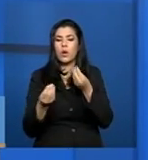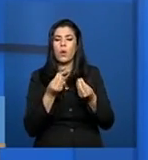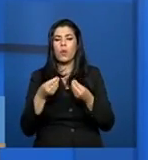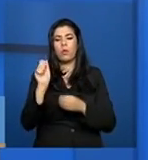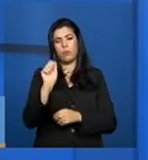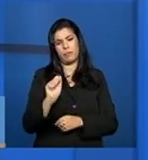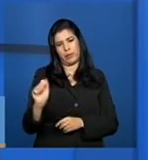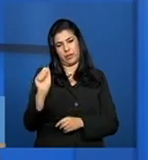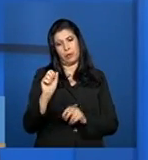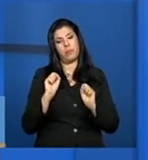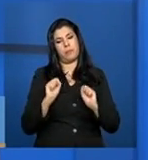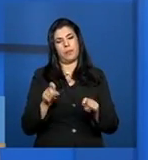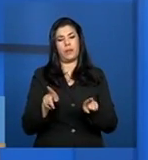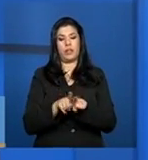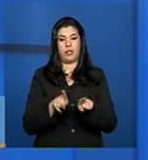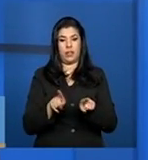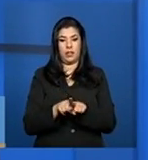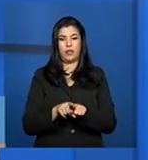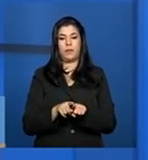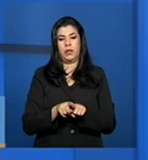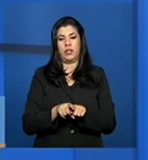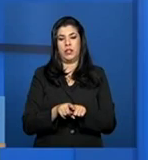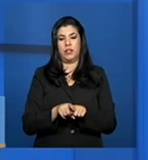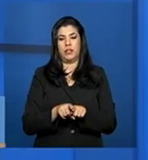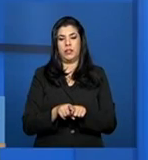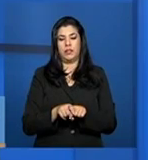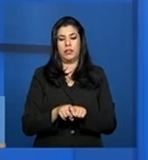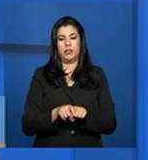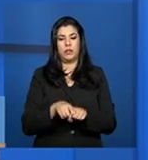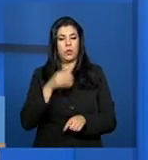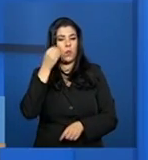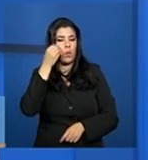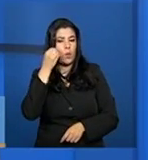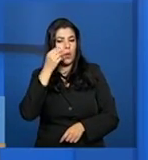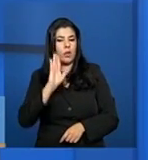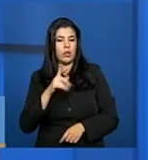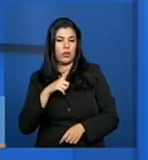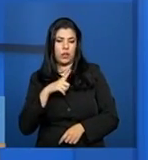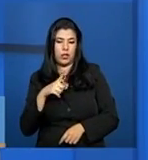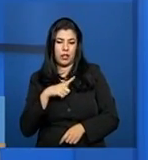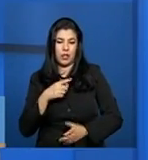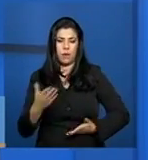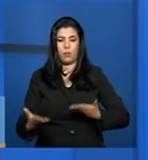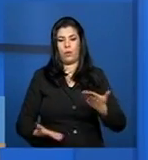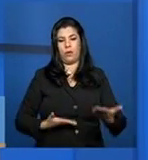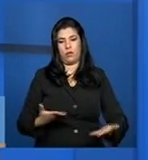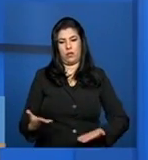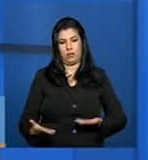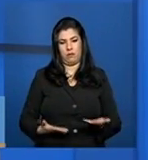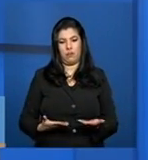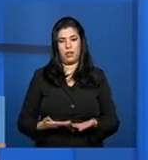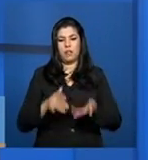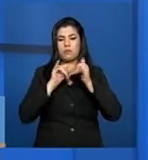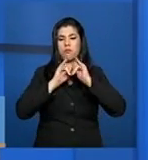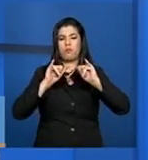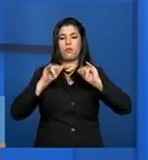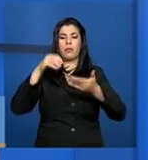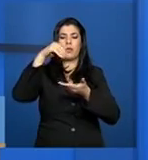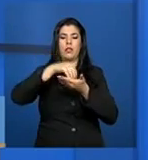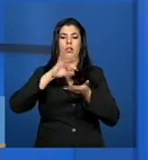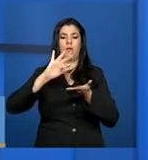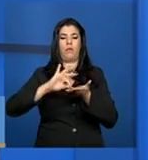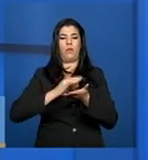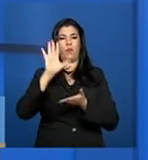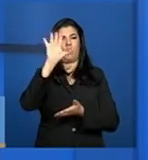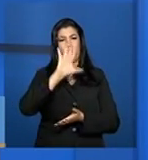para que ele possa, através dessa experiência do serviço, informar no cadastro nacional.